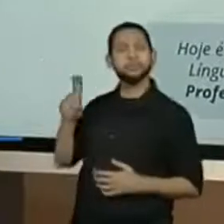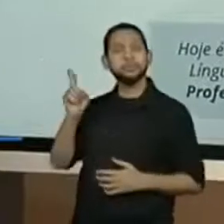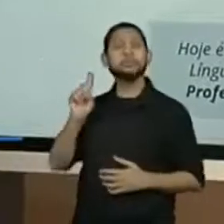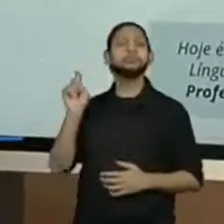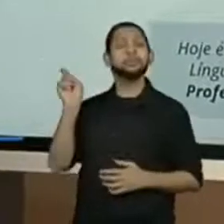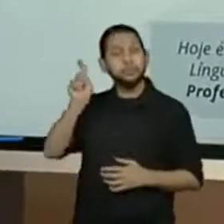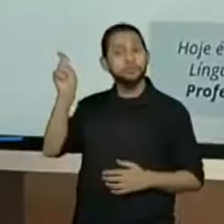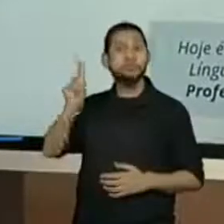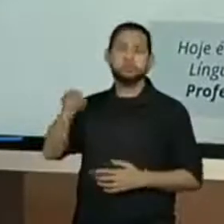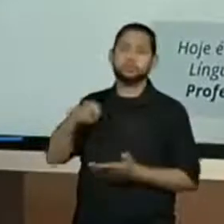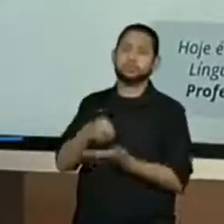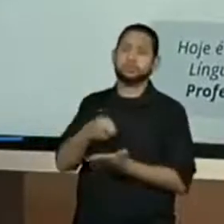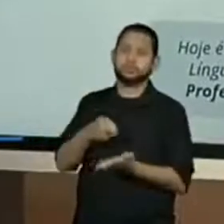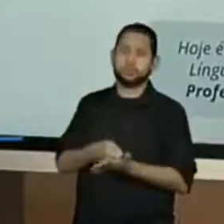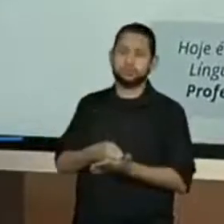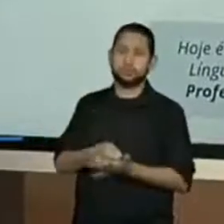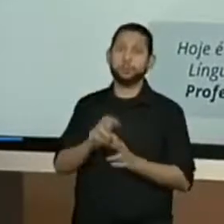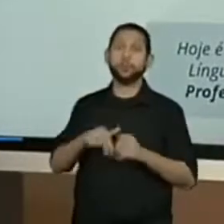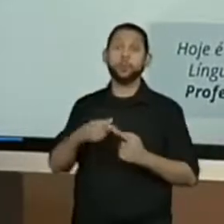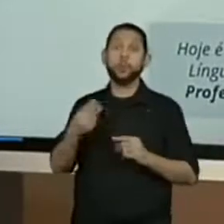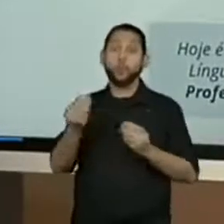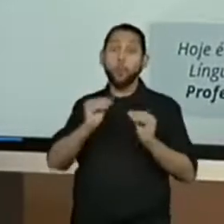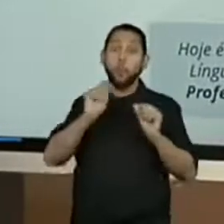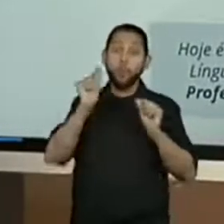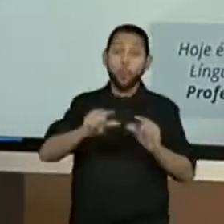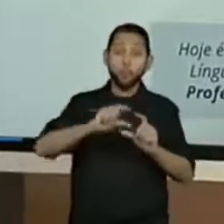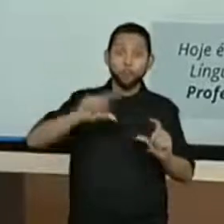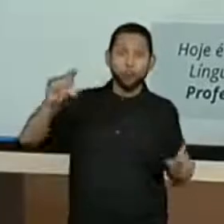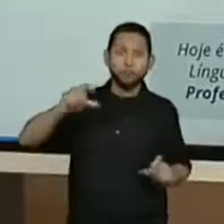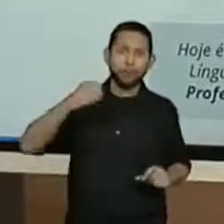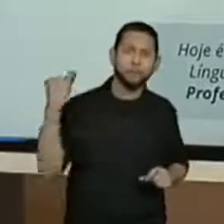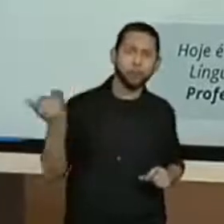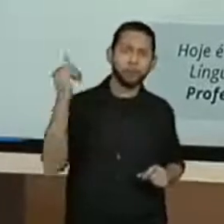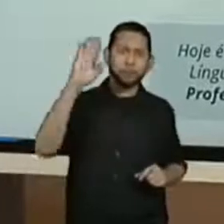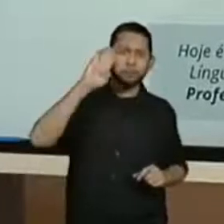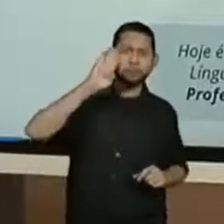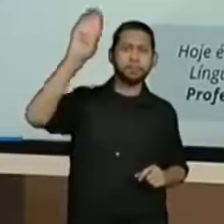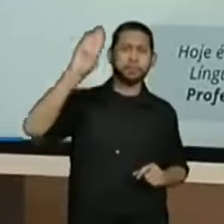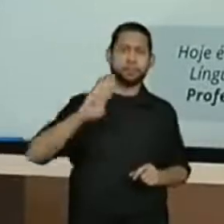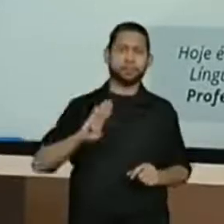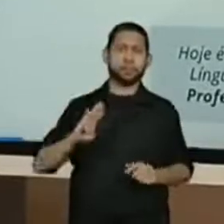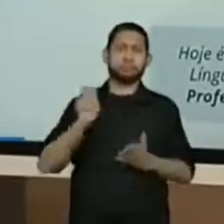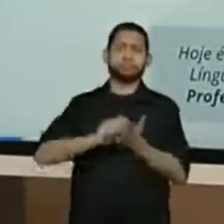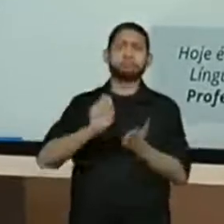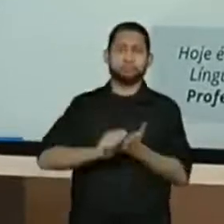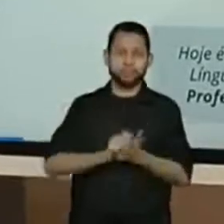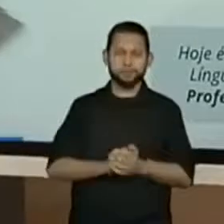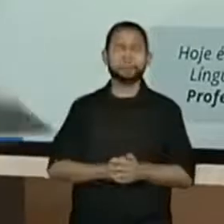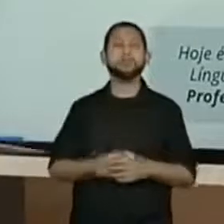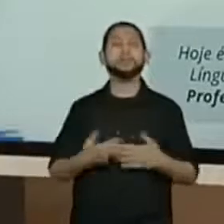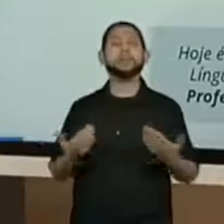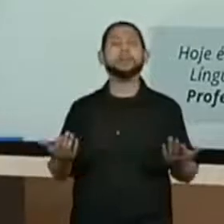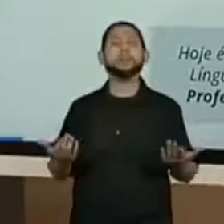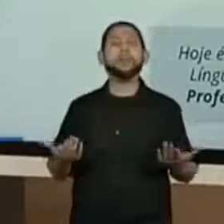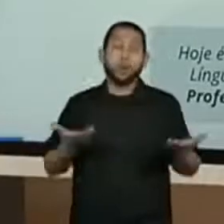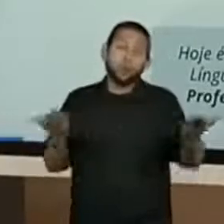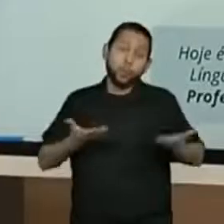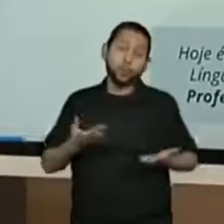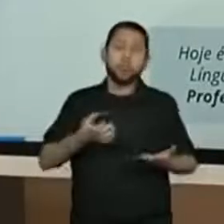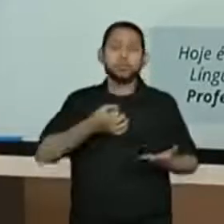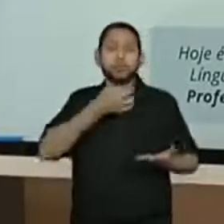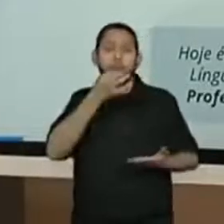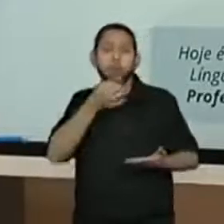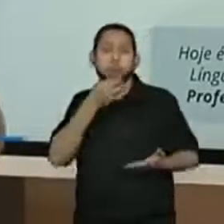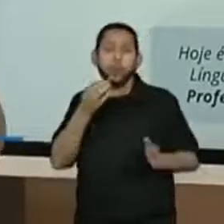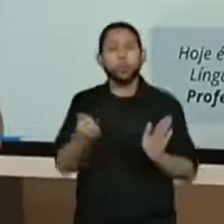obrigatórios. Por isso, são chamados essenciais. Agora, se você vai fechar com elogio, com uma sugestão, né?